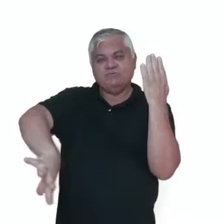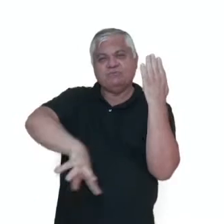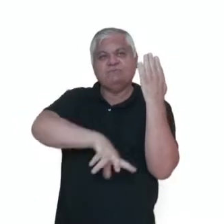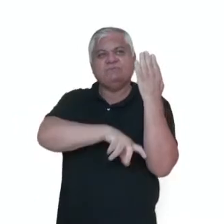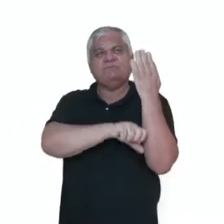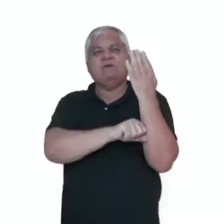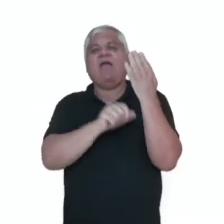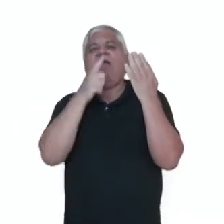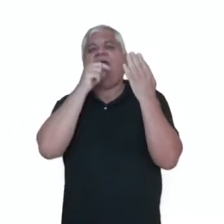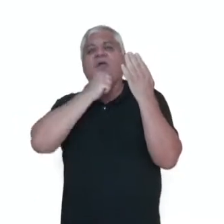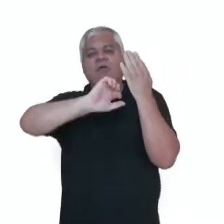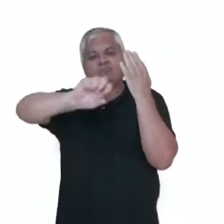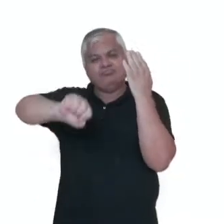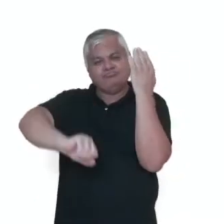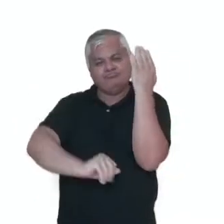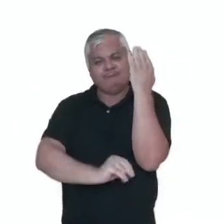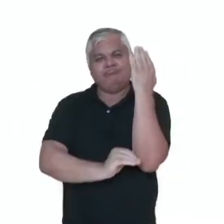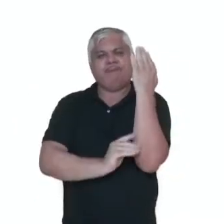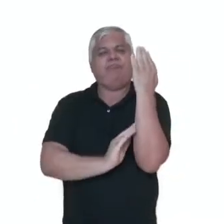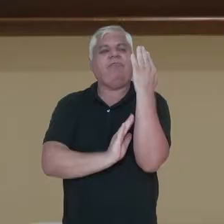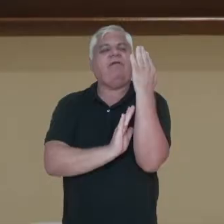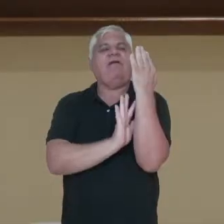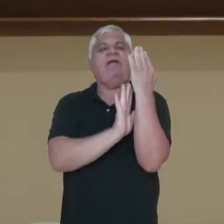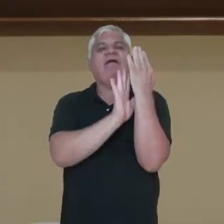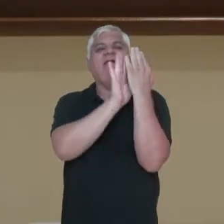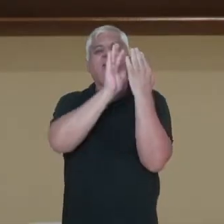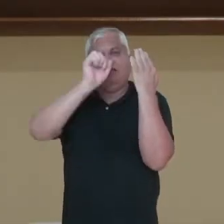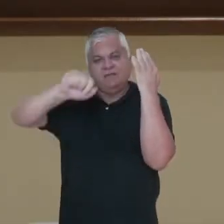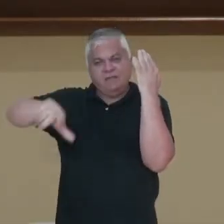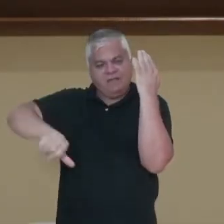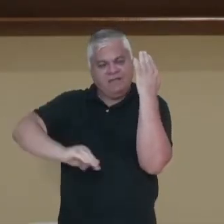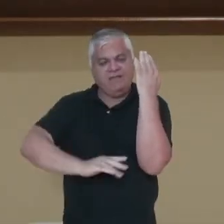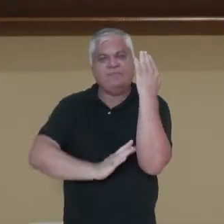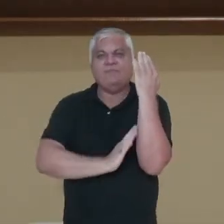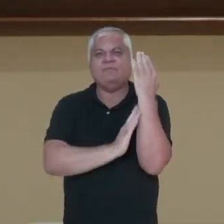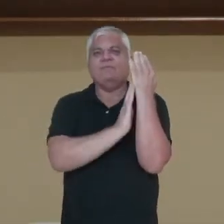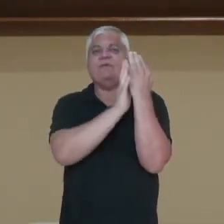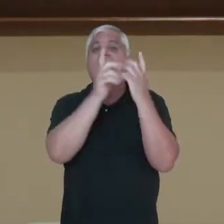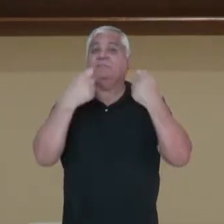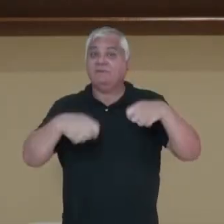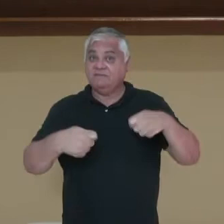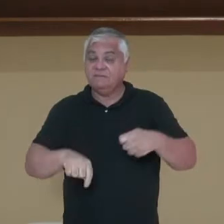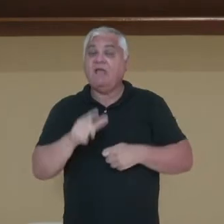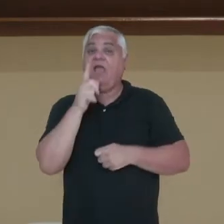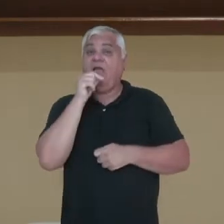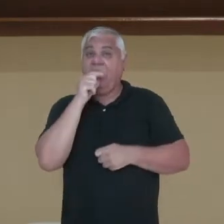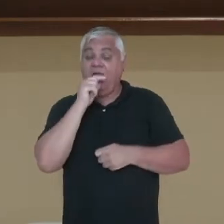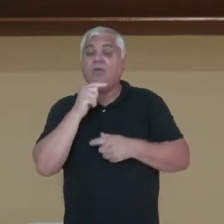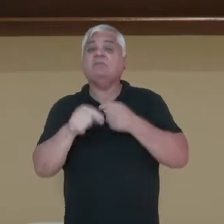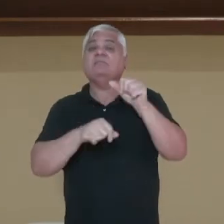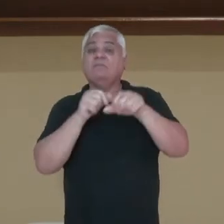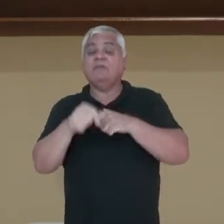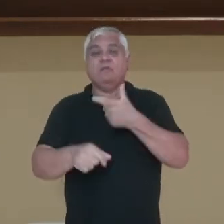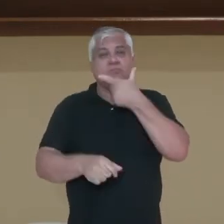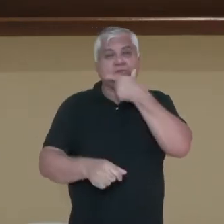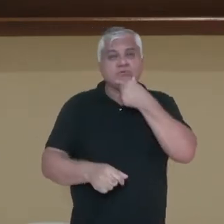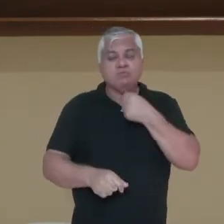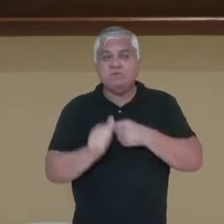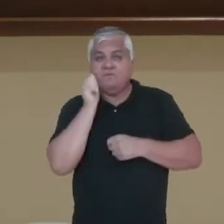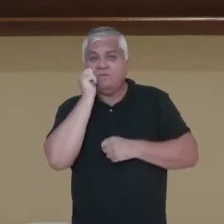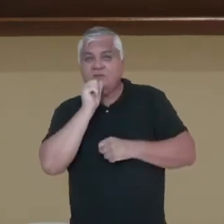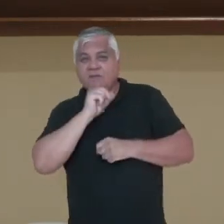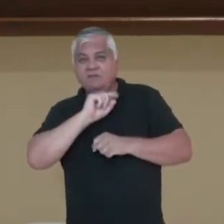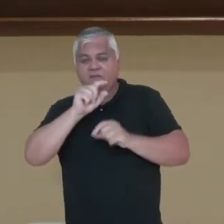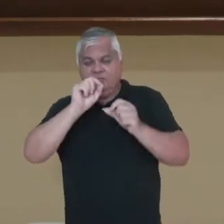os gametas são flagelados, eles precisam nadar, para encontrar o masculino, encontrar o feminino e assim gerar uma nova